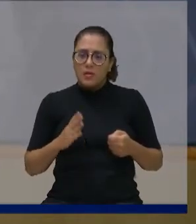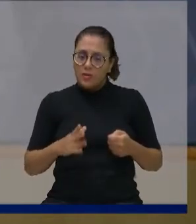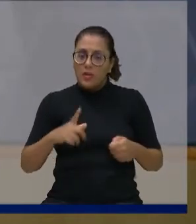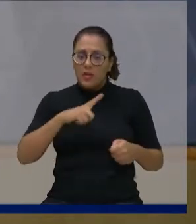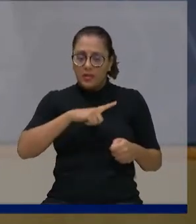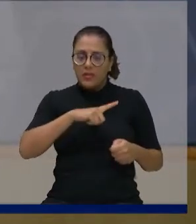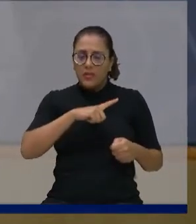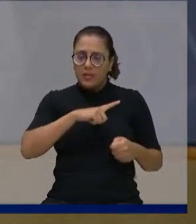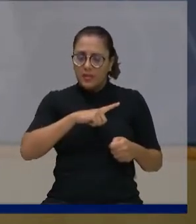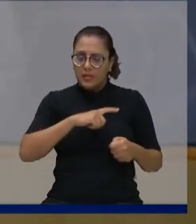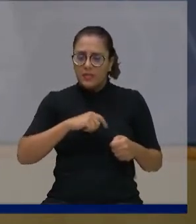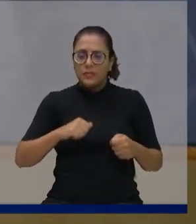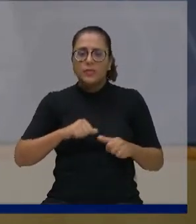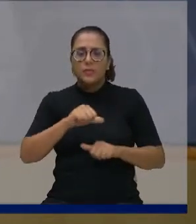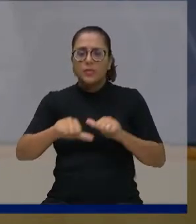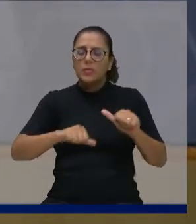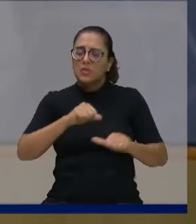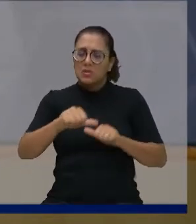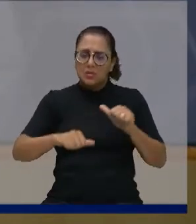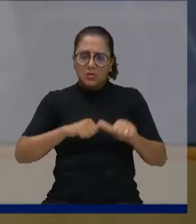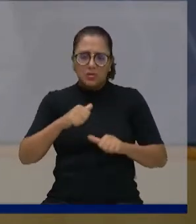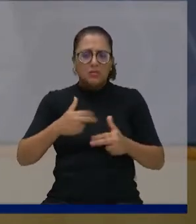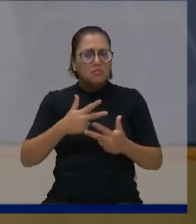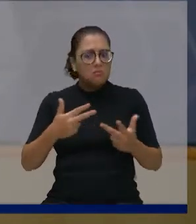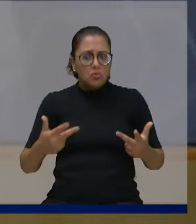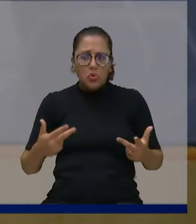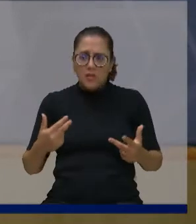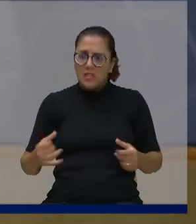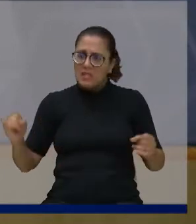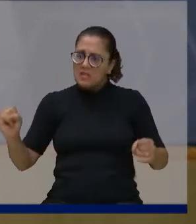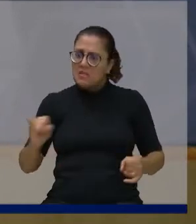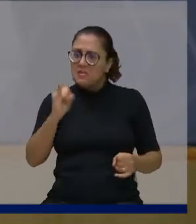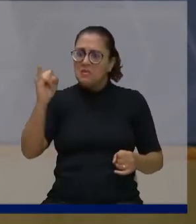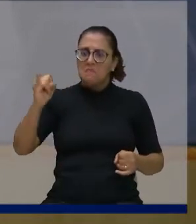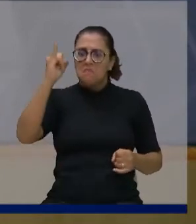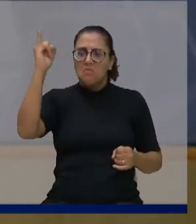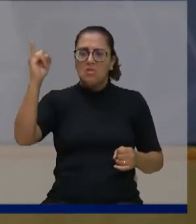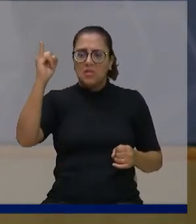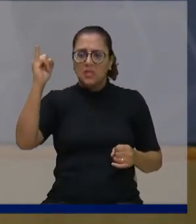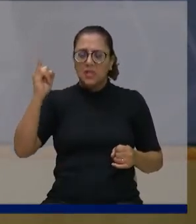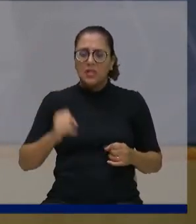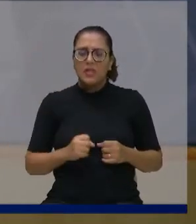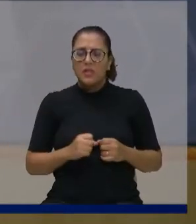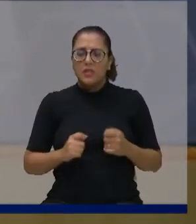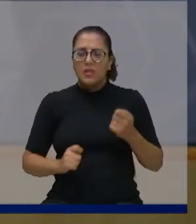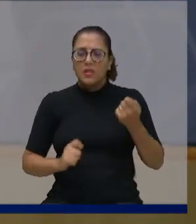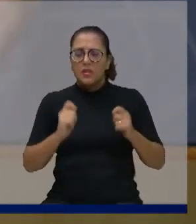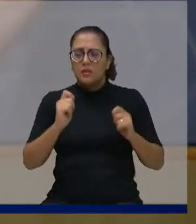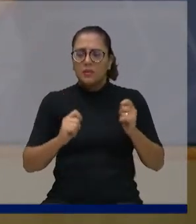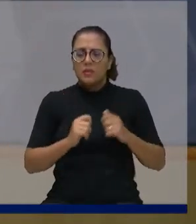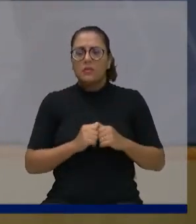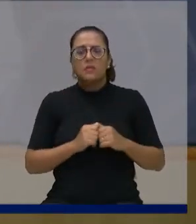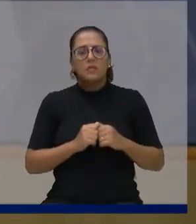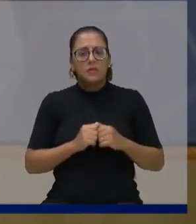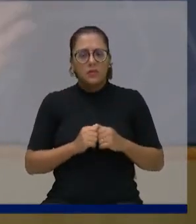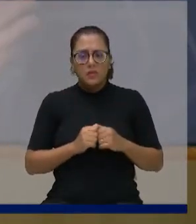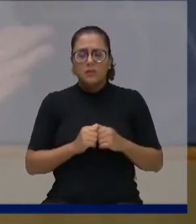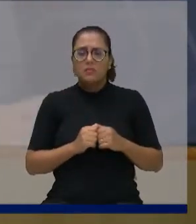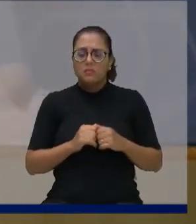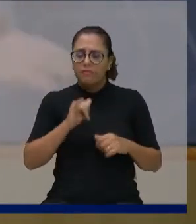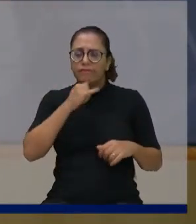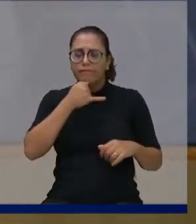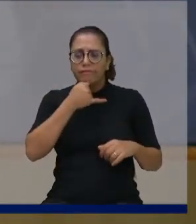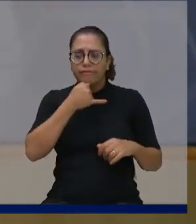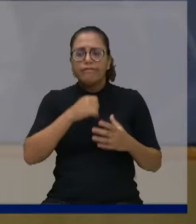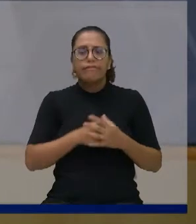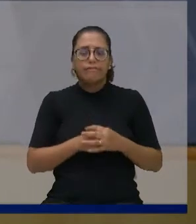mudança muito séria nas estruturas administrativas, infelizmente. Então, por isso, eu estou aqui